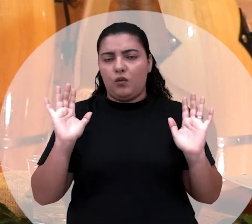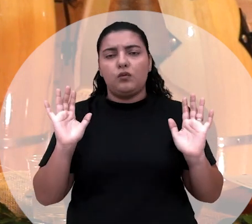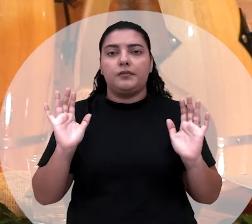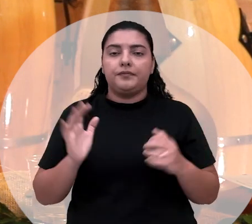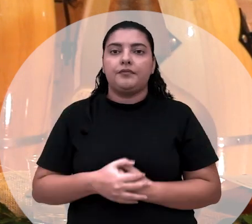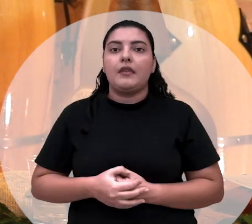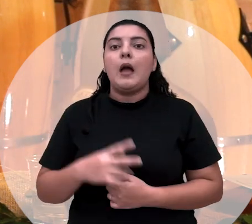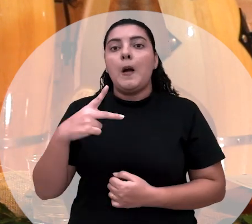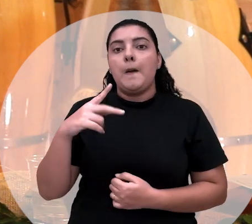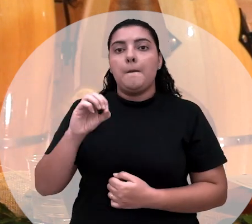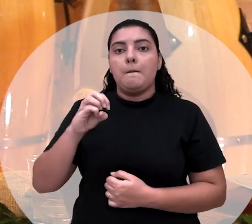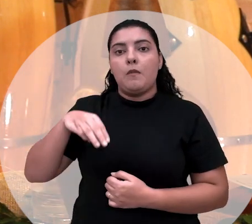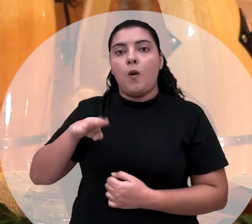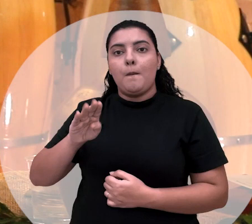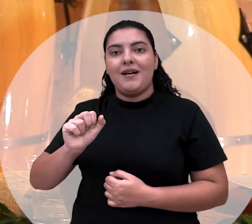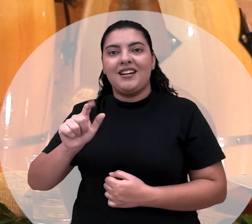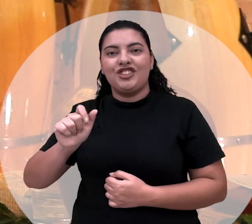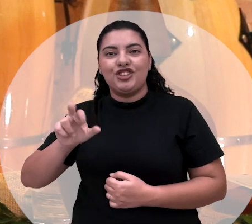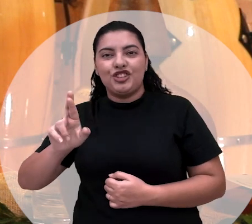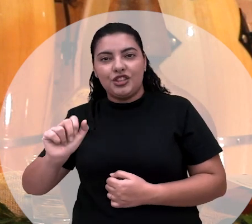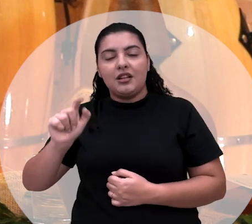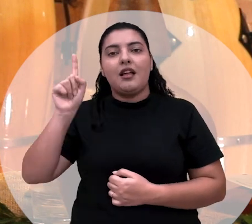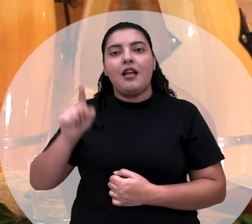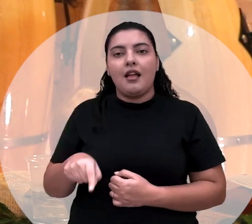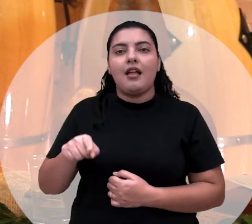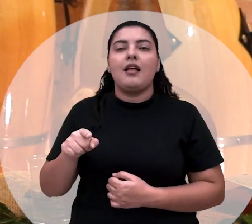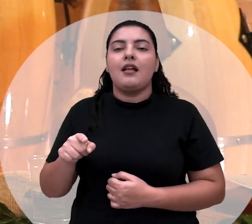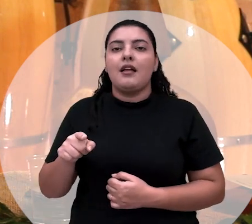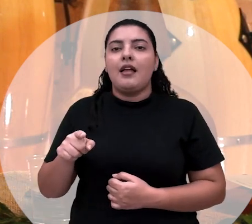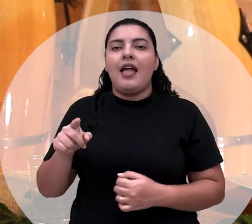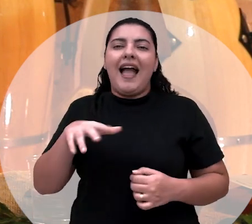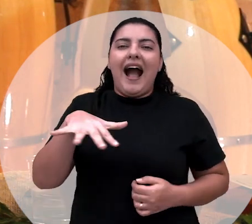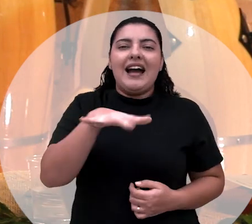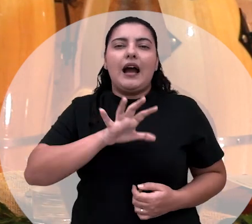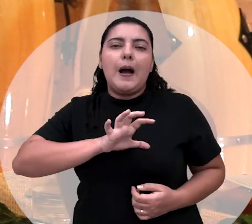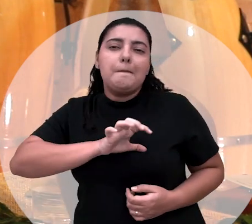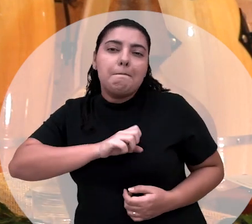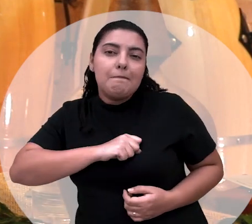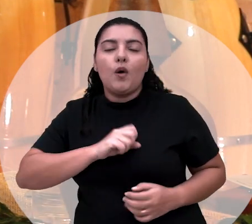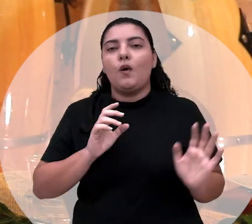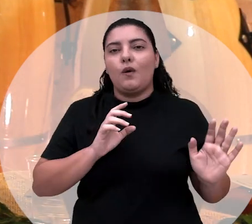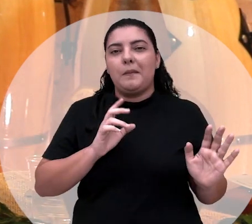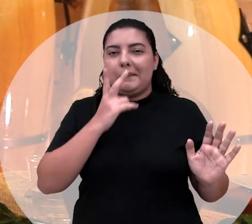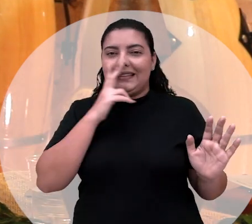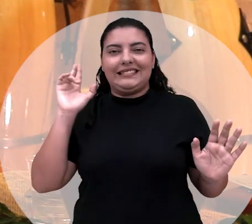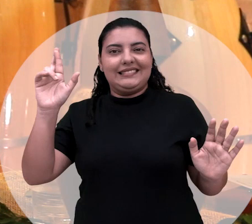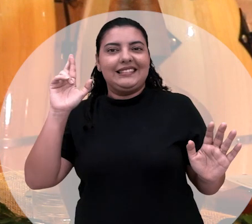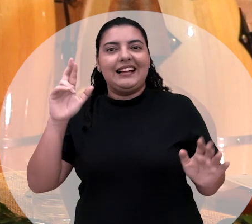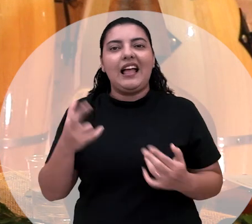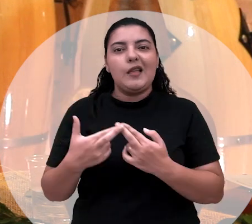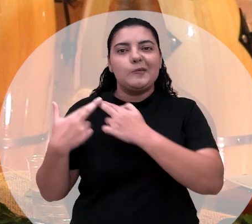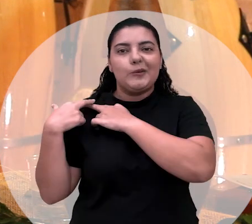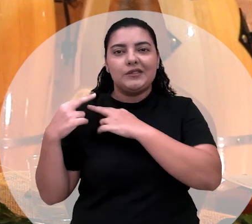As pombas giras, elas são, elas são exemplos na vida, partir da vida amorosa, muitas vezes. E eu costumo dizer assim, elas